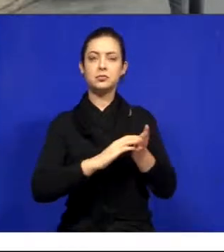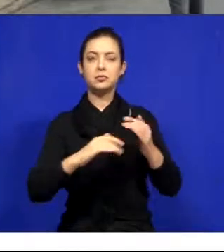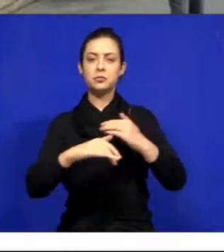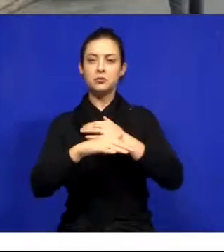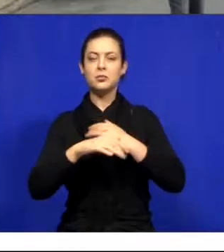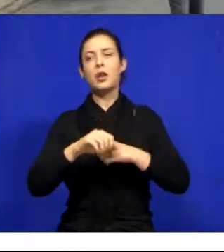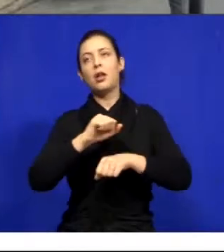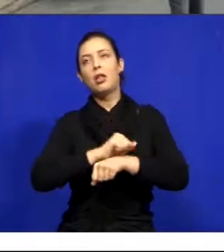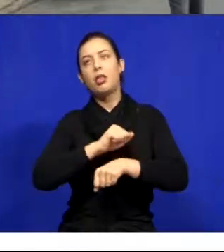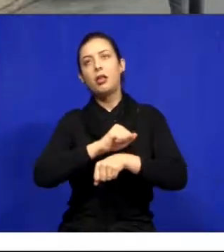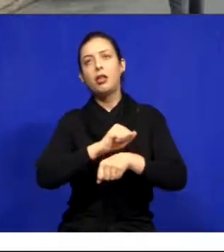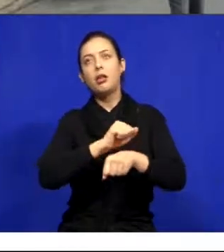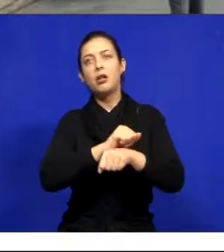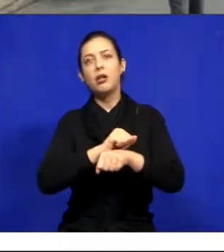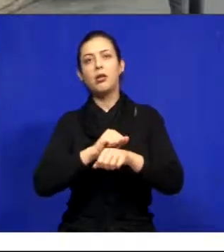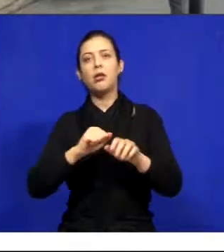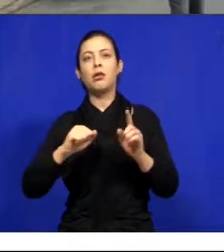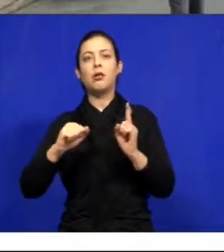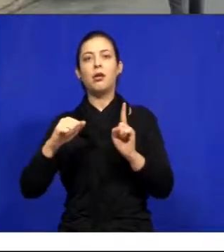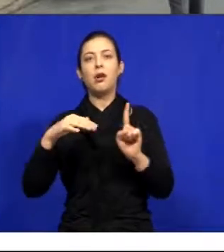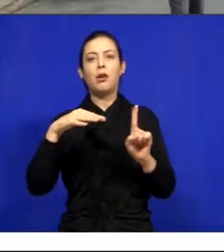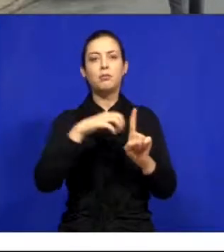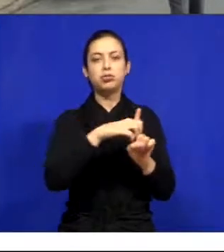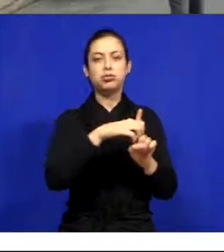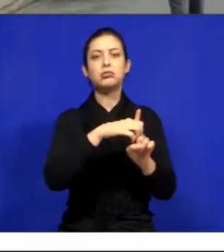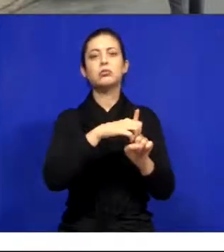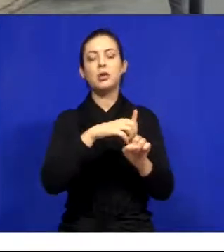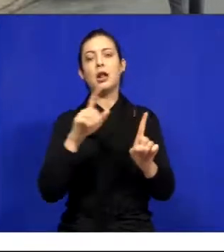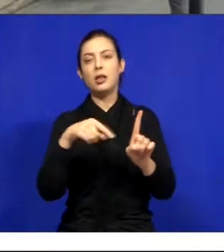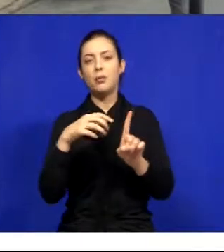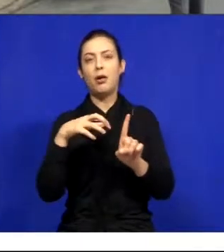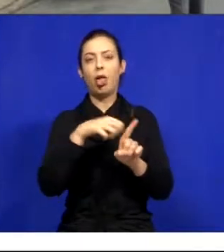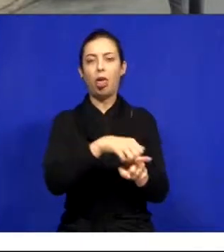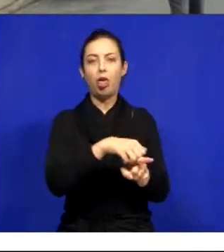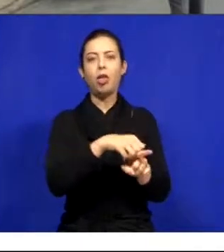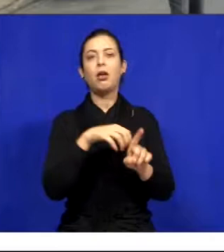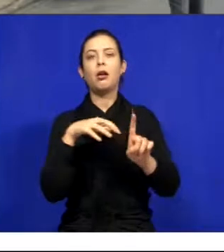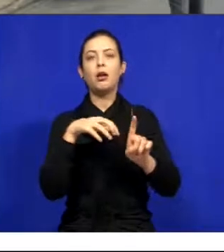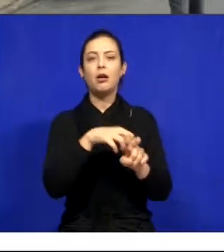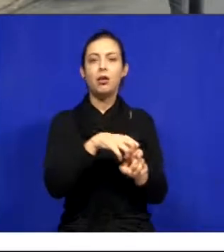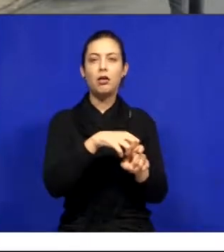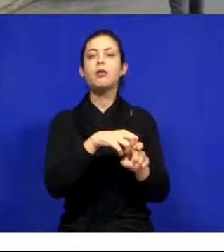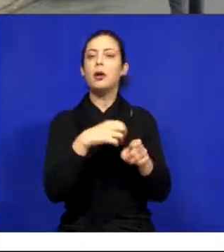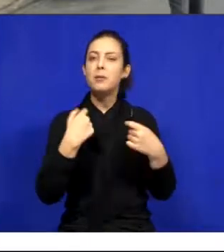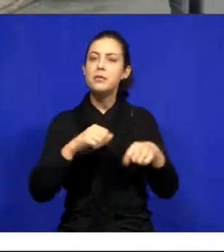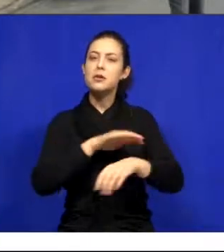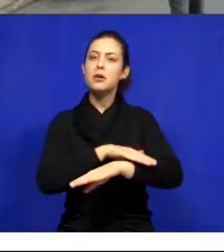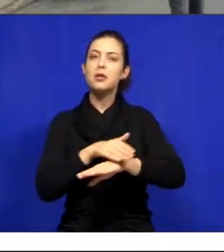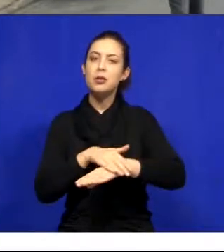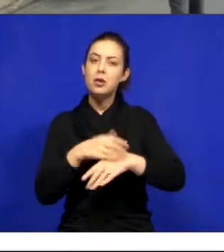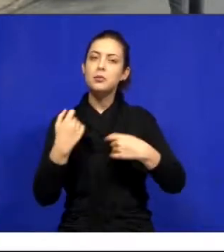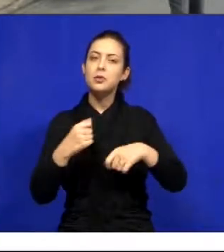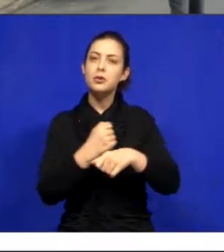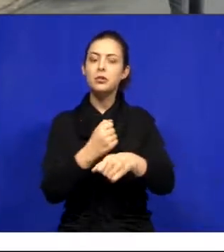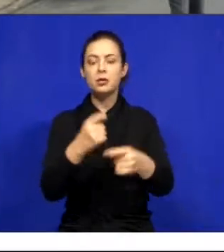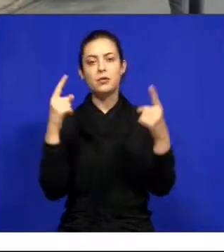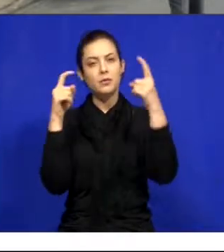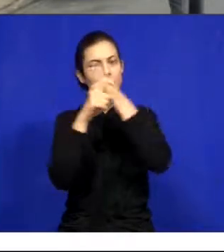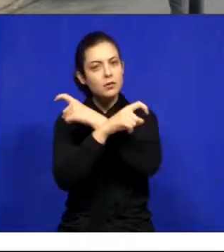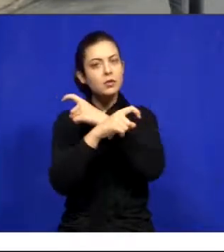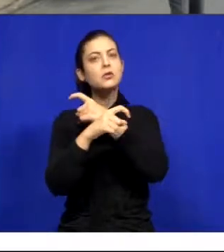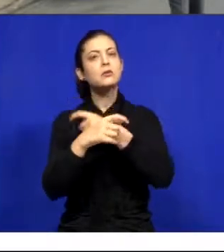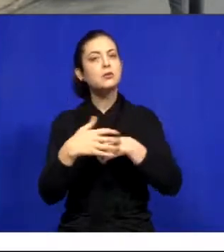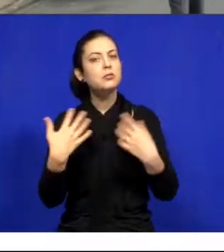vamos esperar morrer alguém ou ser atropelado para depois colocar lombada. Tem que colocar essa lombada. senão fica ruim a